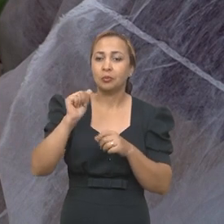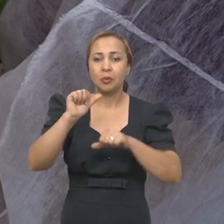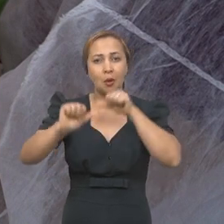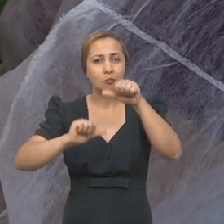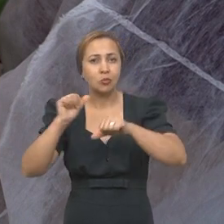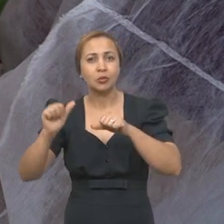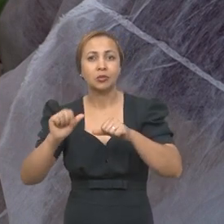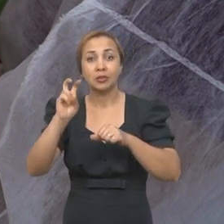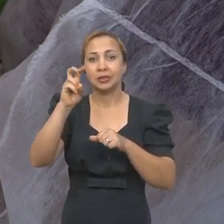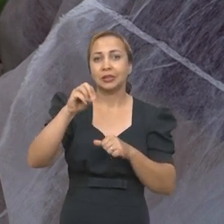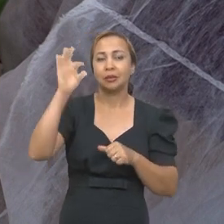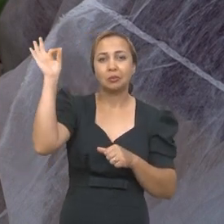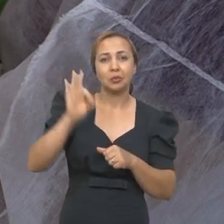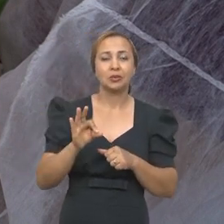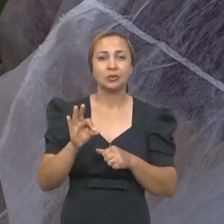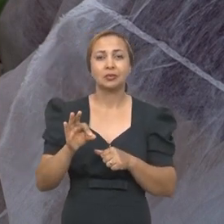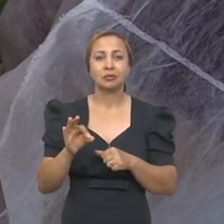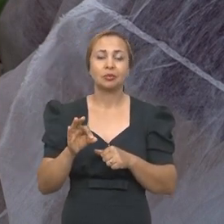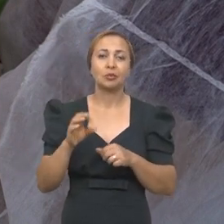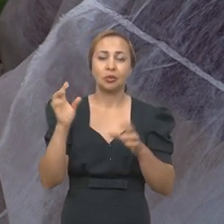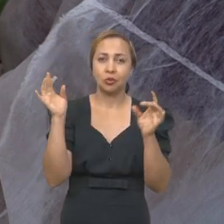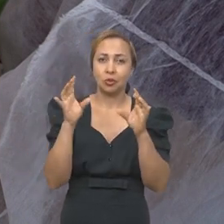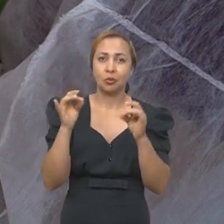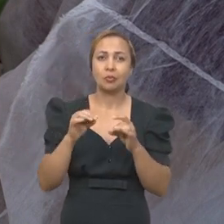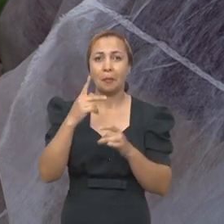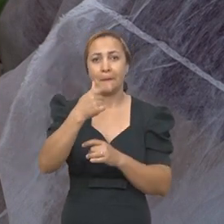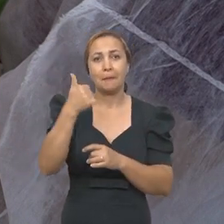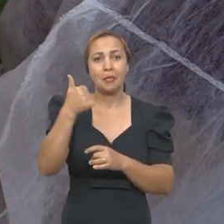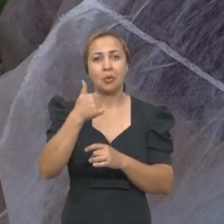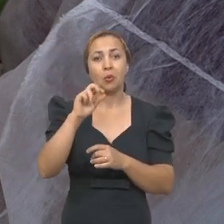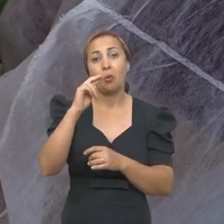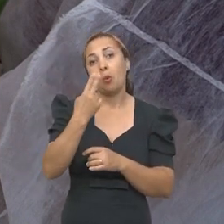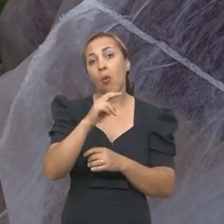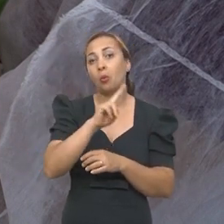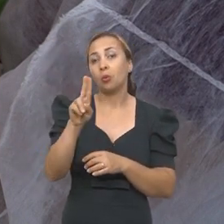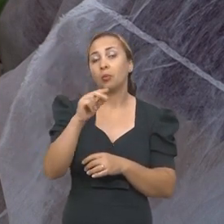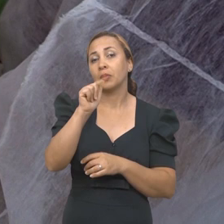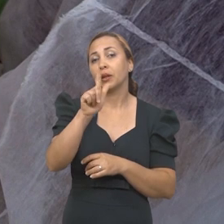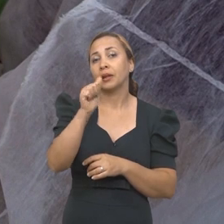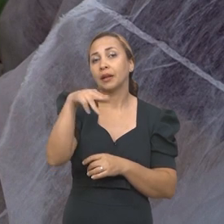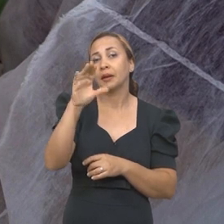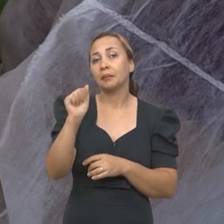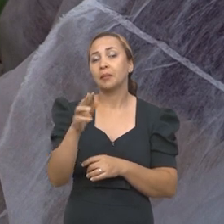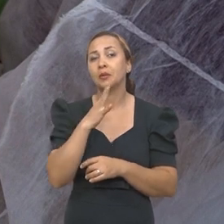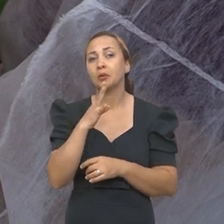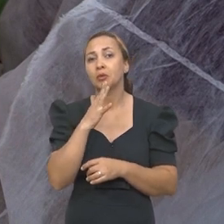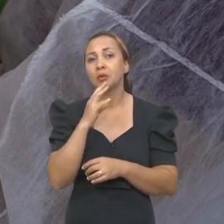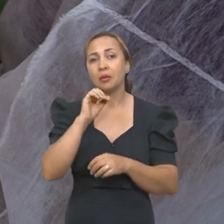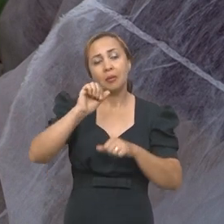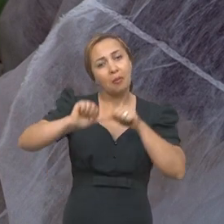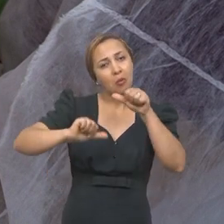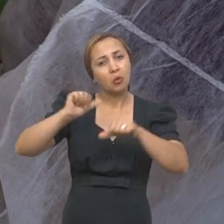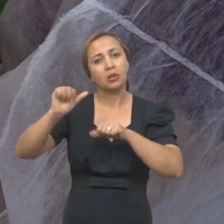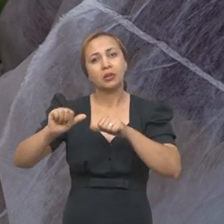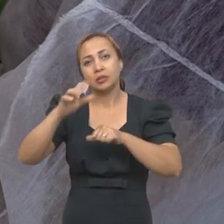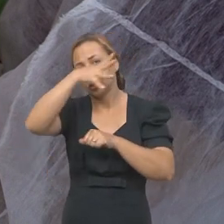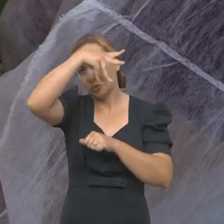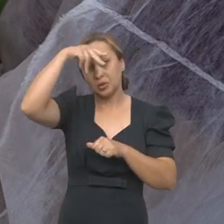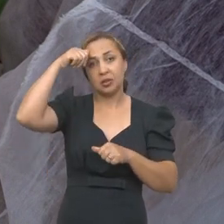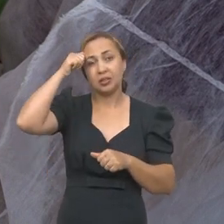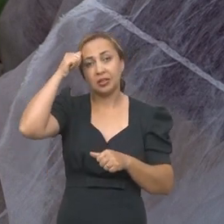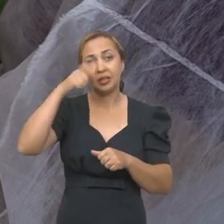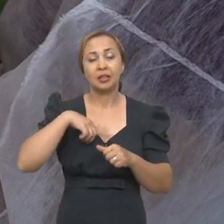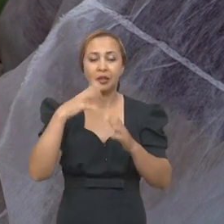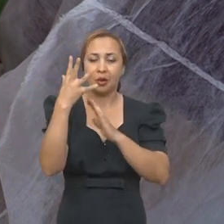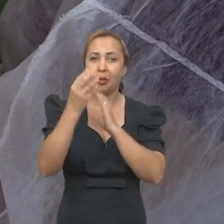predominante em 100% dos infectados, a P1 ou Gama, conhecida inicialmente como variante de